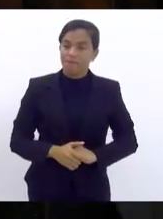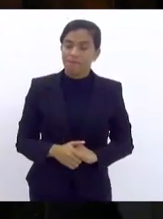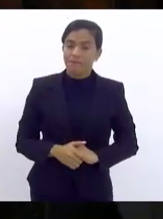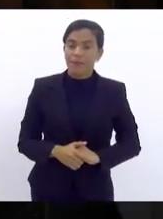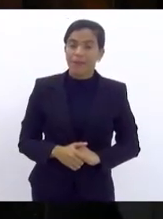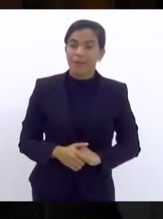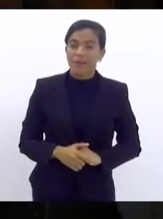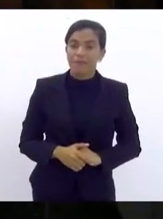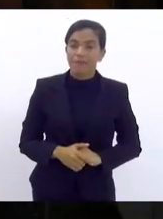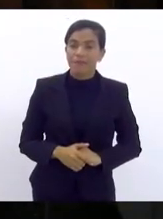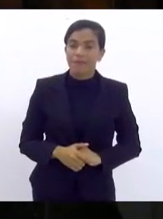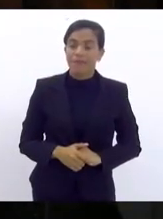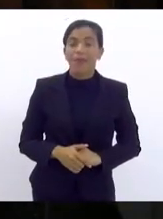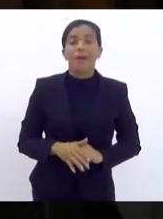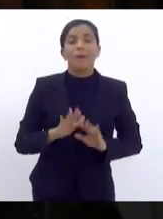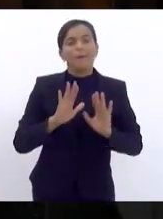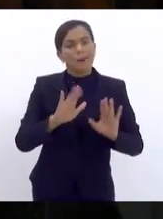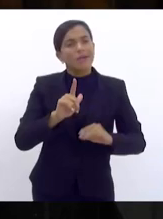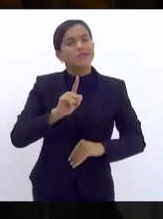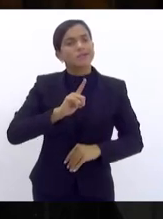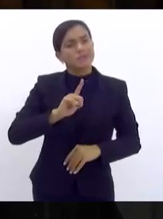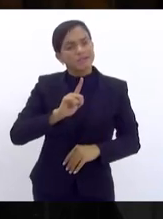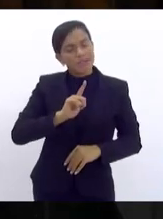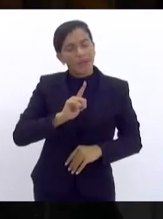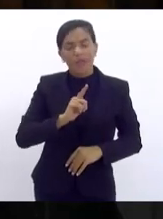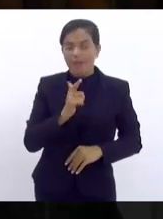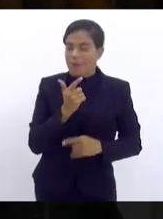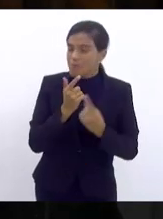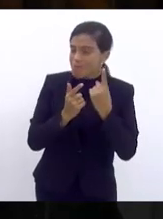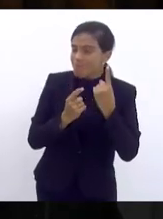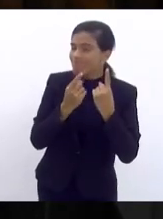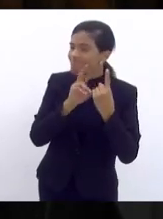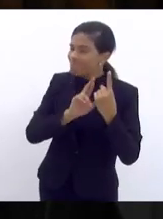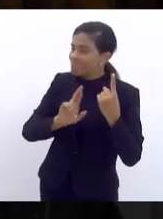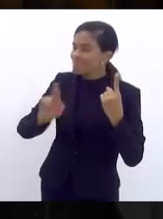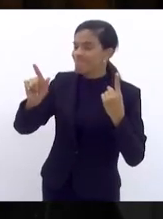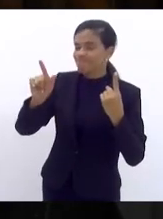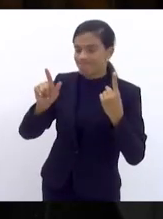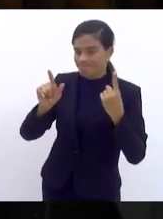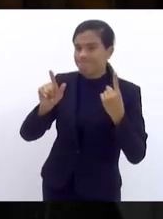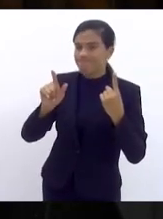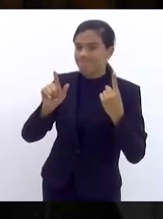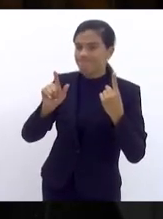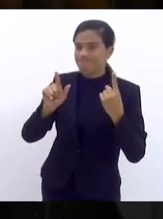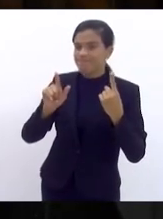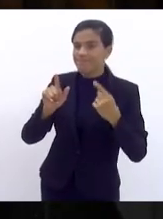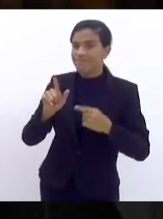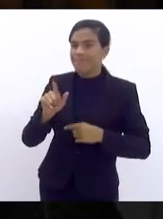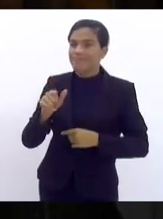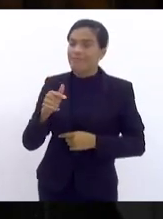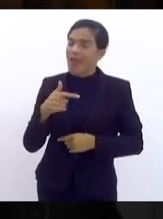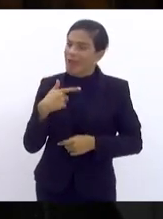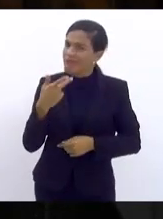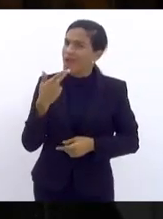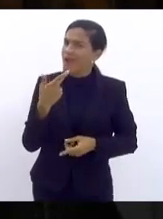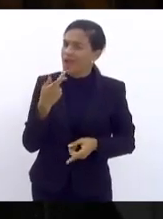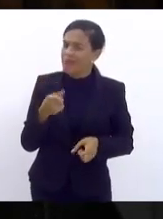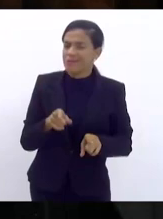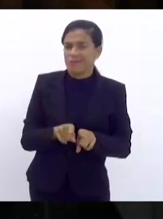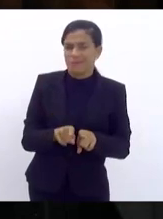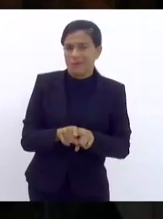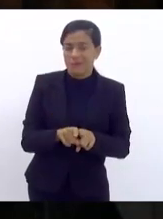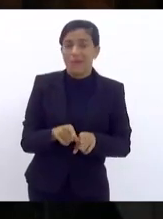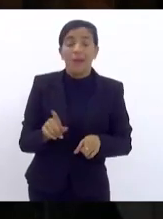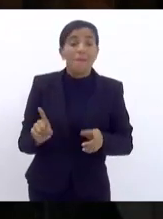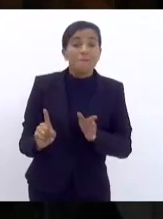Mas temos também algo diferenciado a exaltar. é